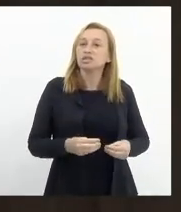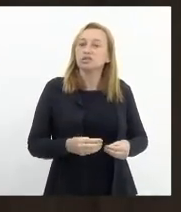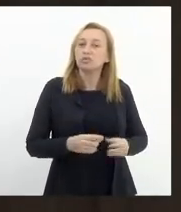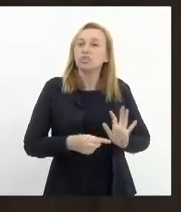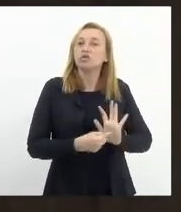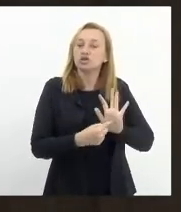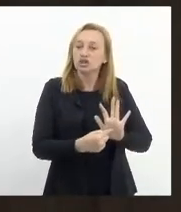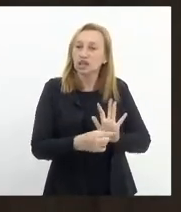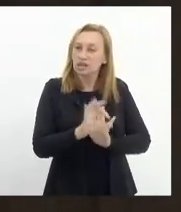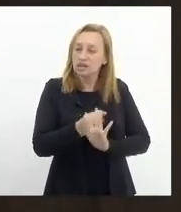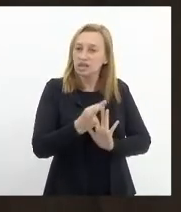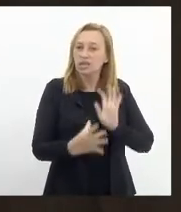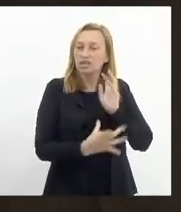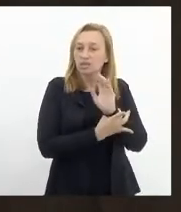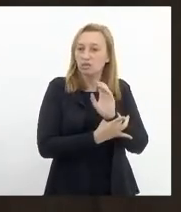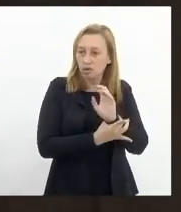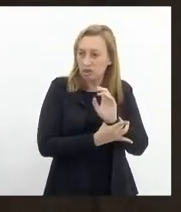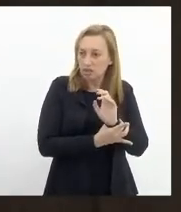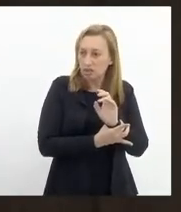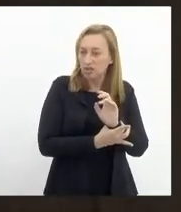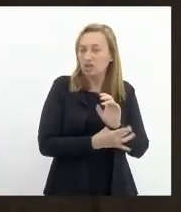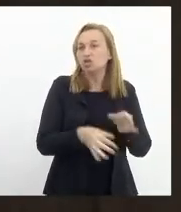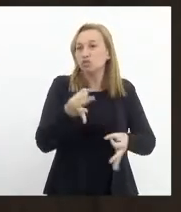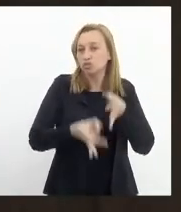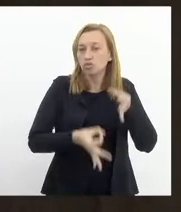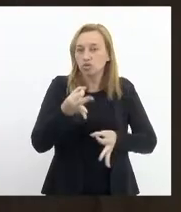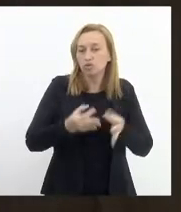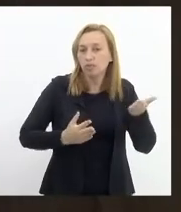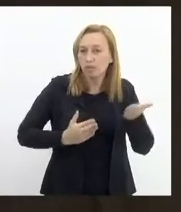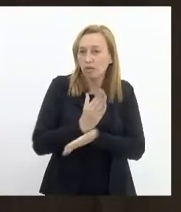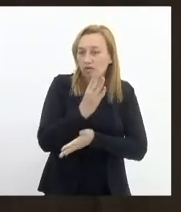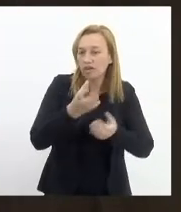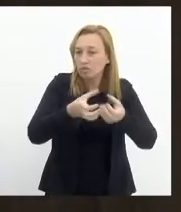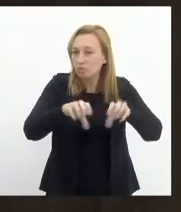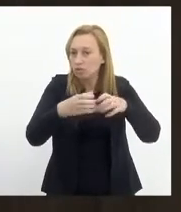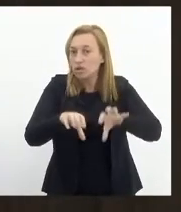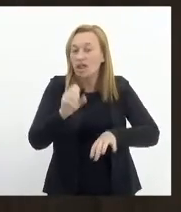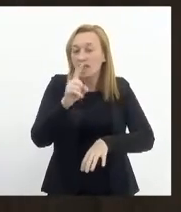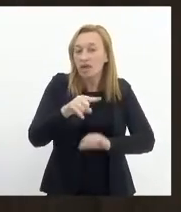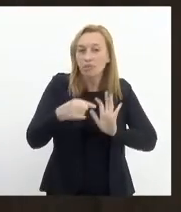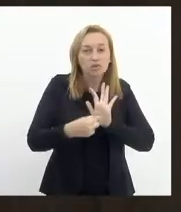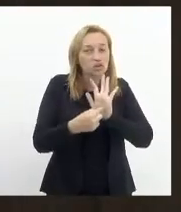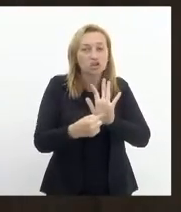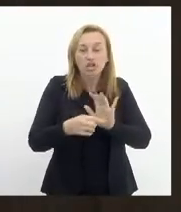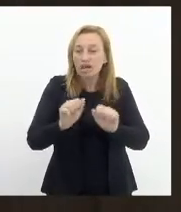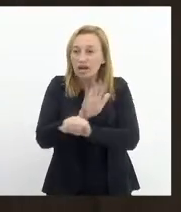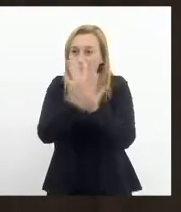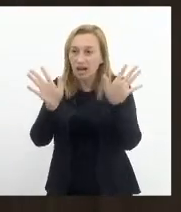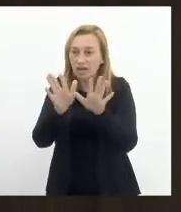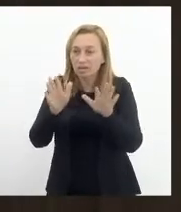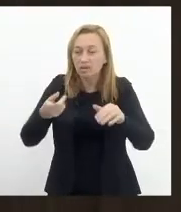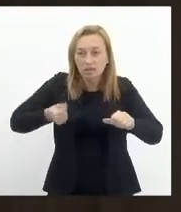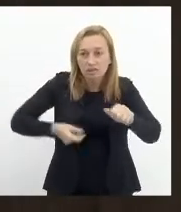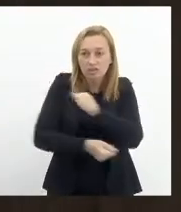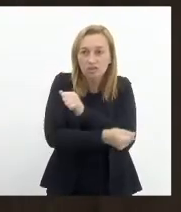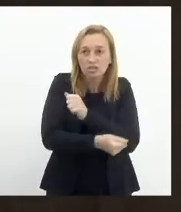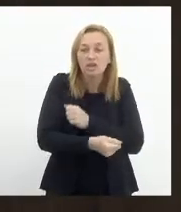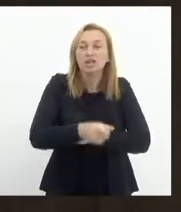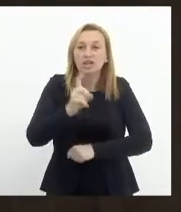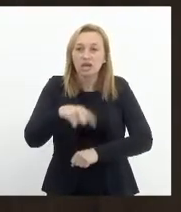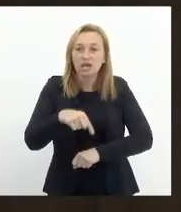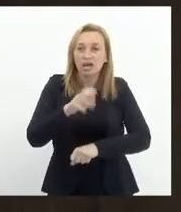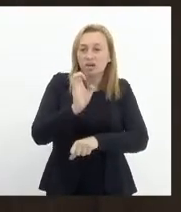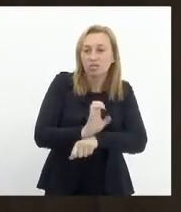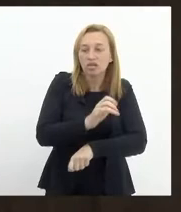dedicou, que foi aprovado meritoriamente num concurso público, é um sinal claro para os investidores que o Rio de Janeiro é ambiente confiável.